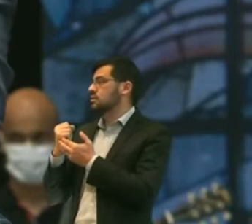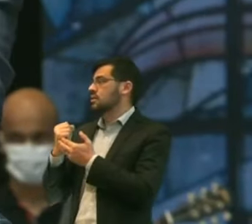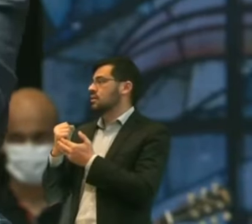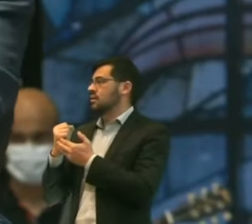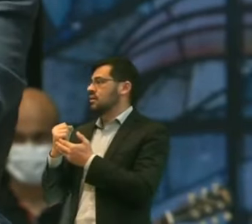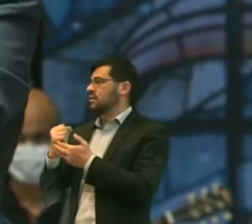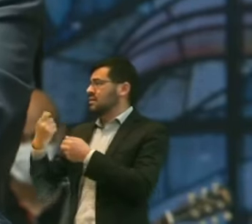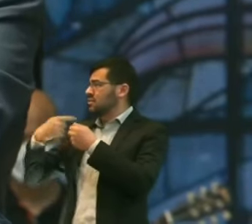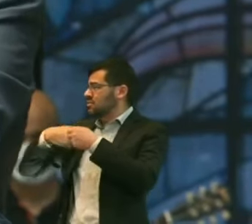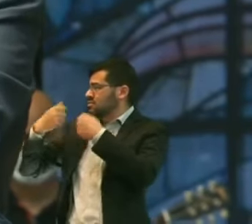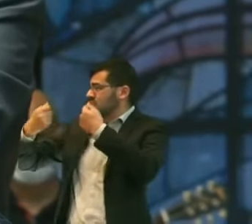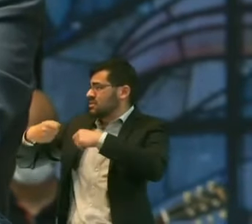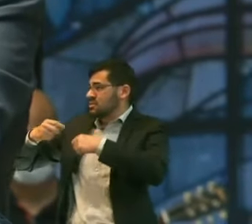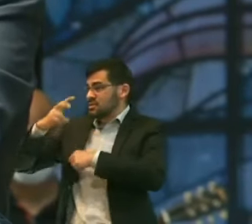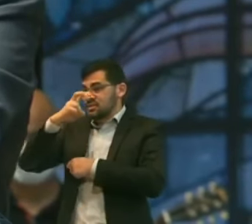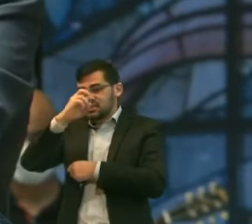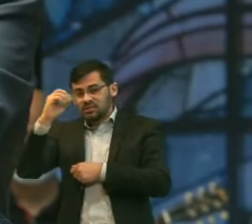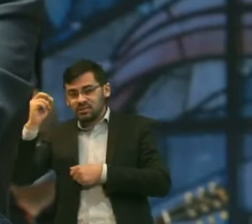500 Mulheres